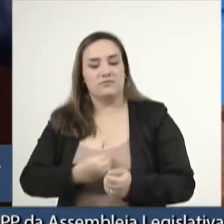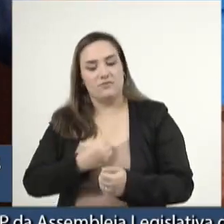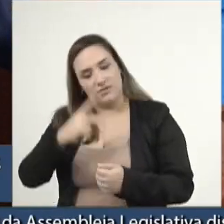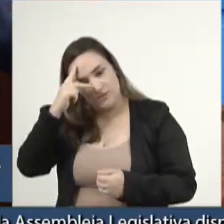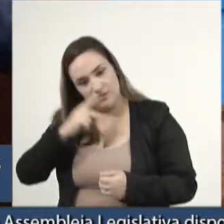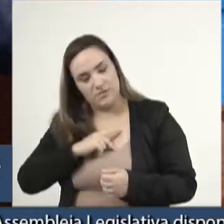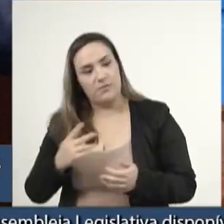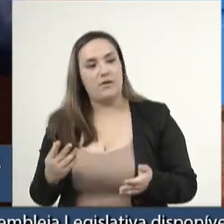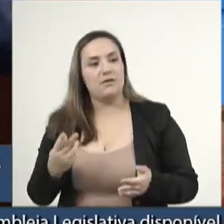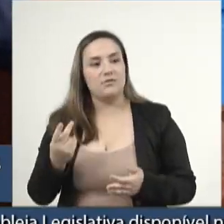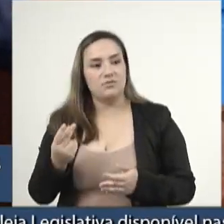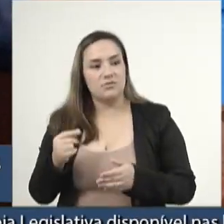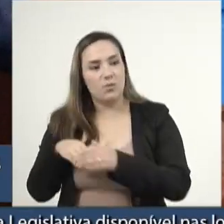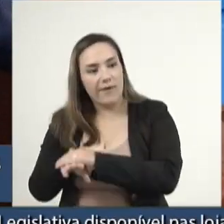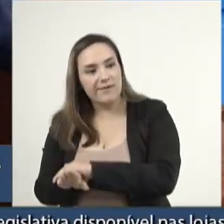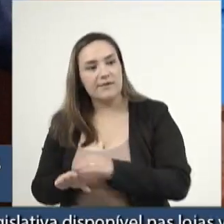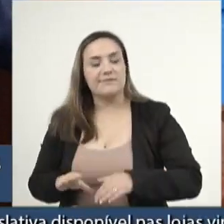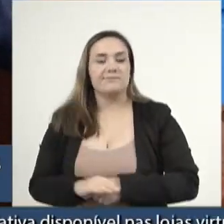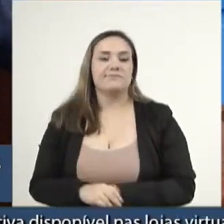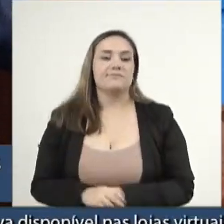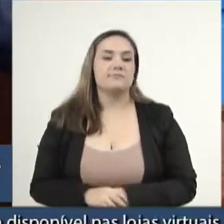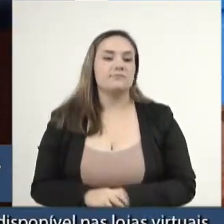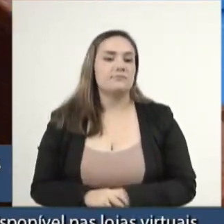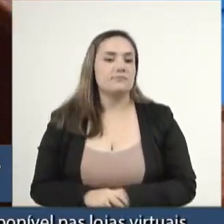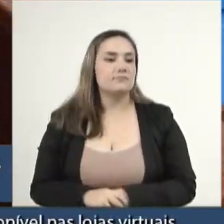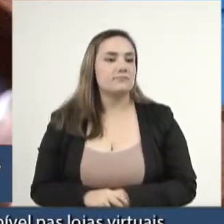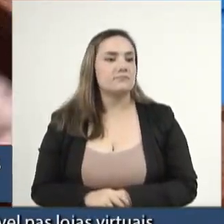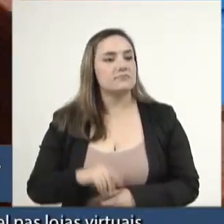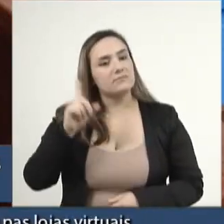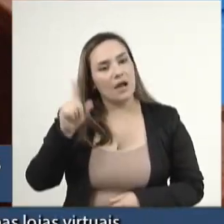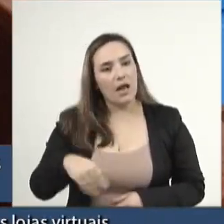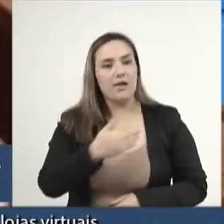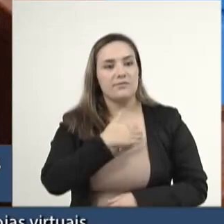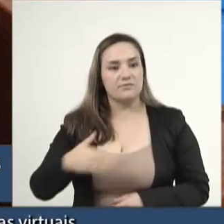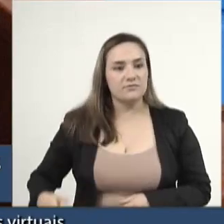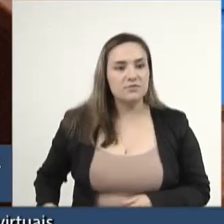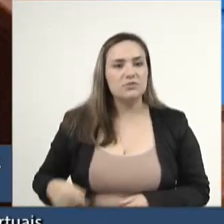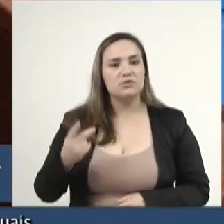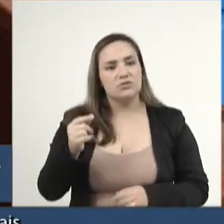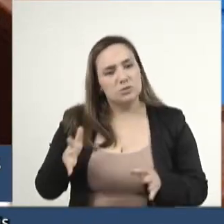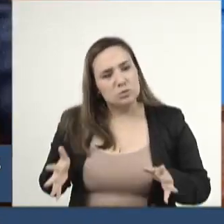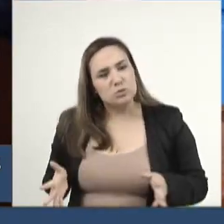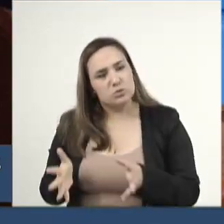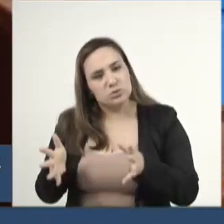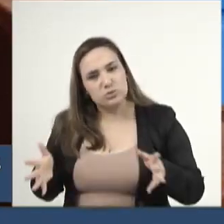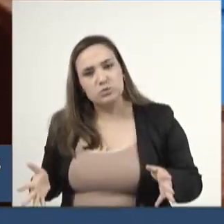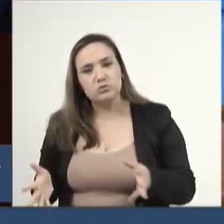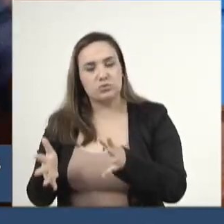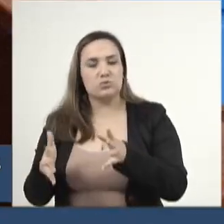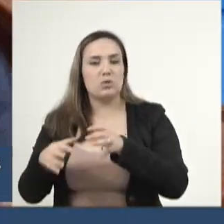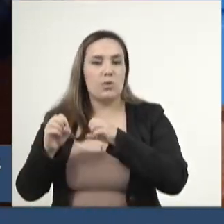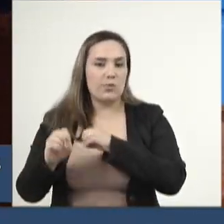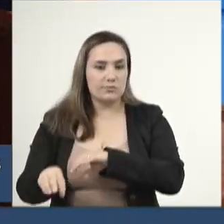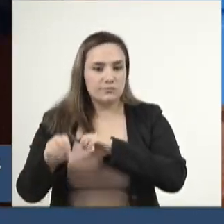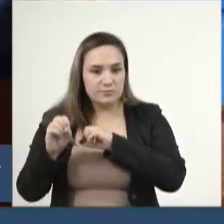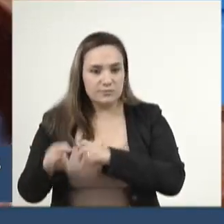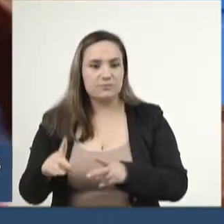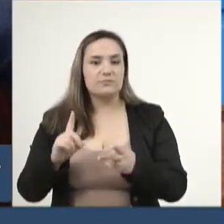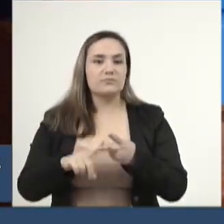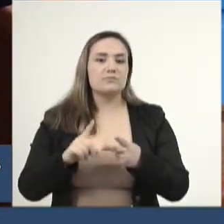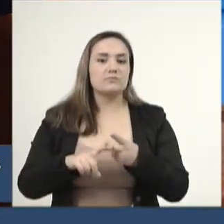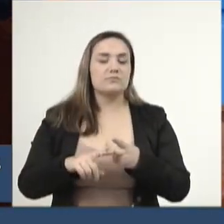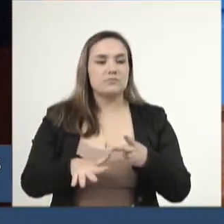vida com o dinheirinho guardado. Você é um governo que investe na educação, nos